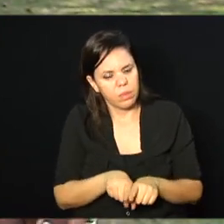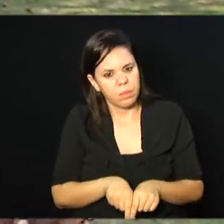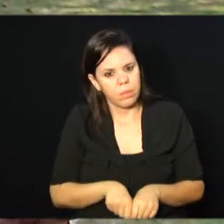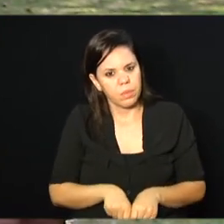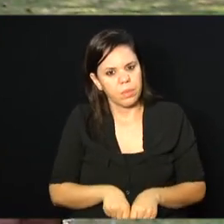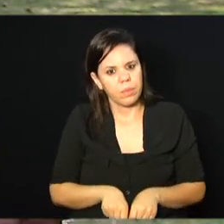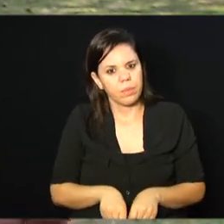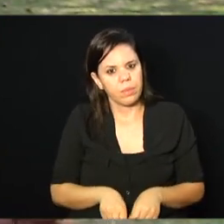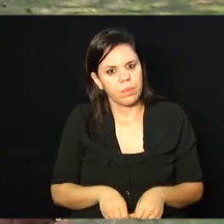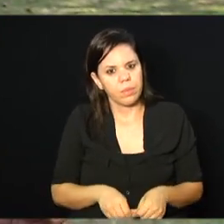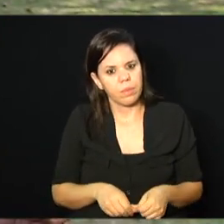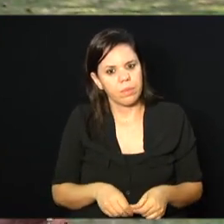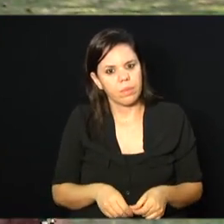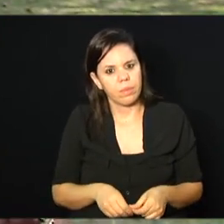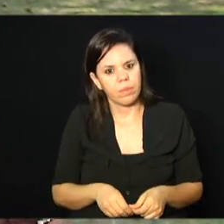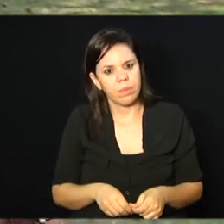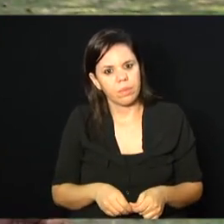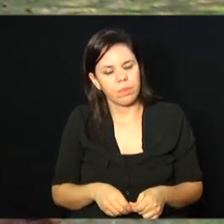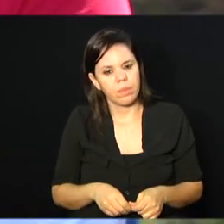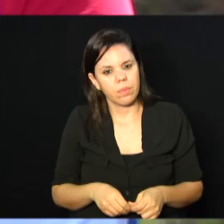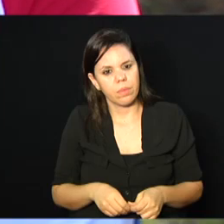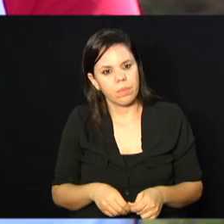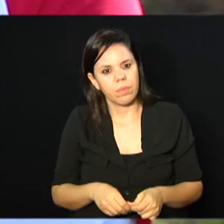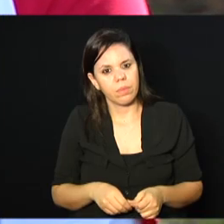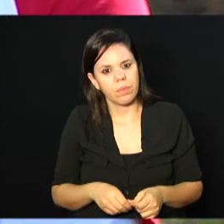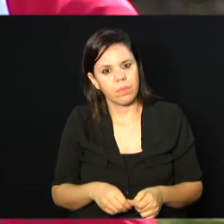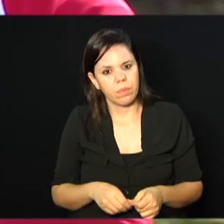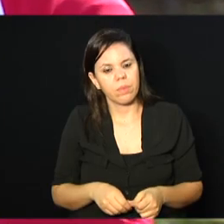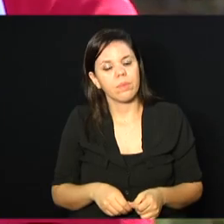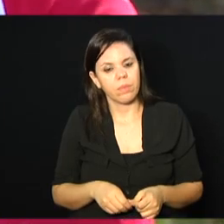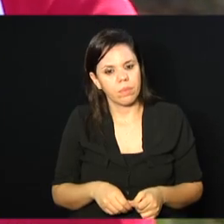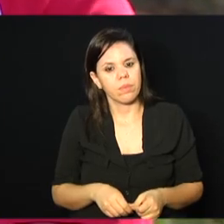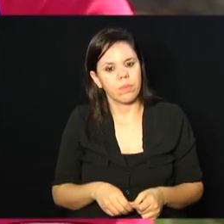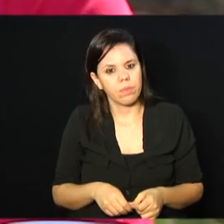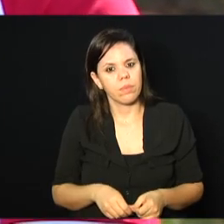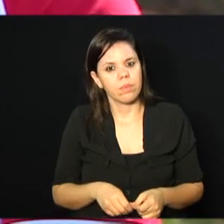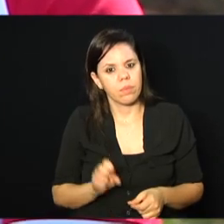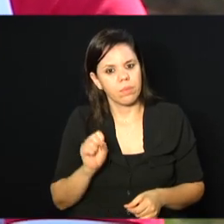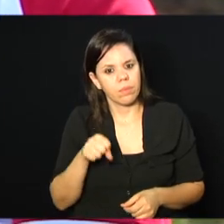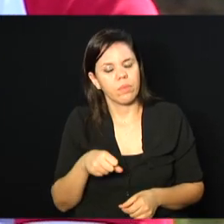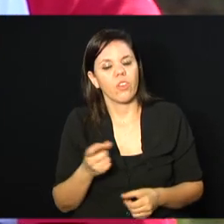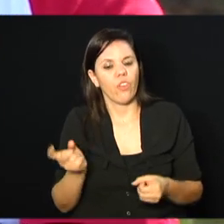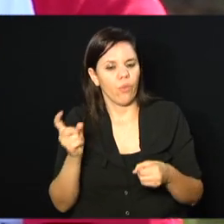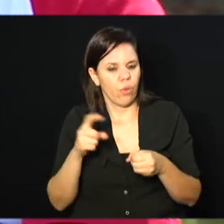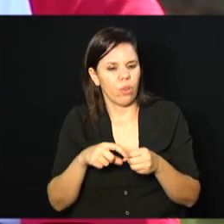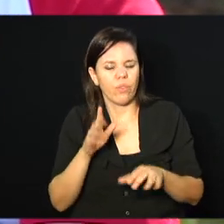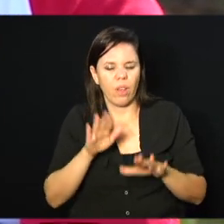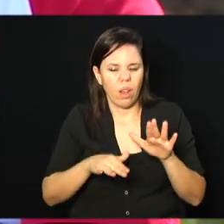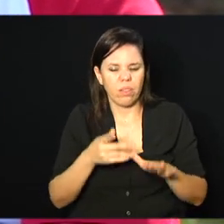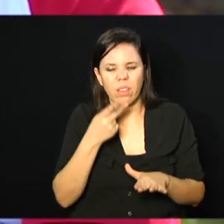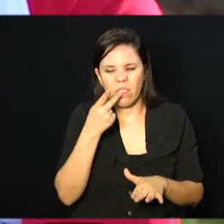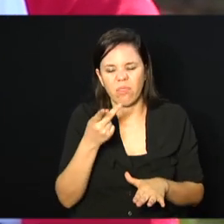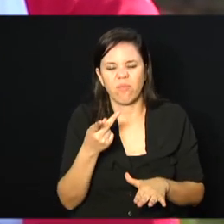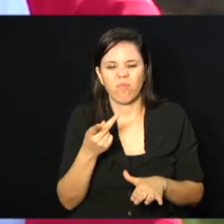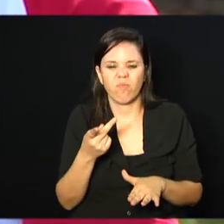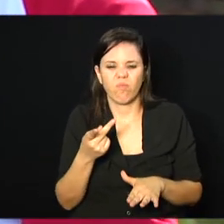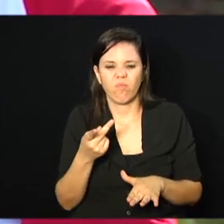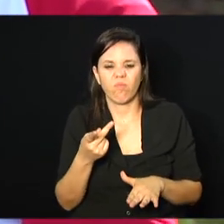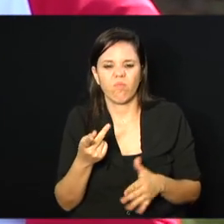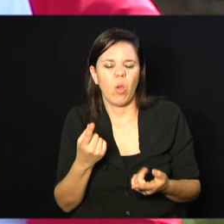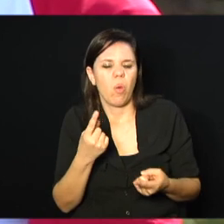Quanto à acessibilidade, também volto a falar. Existem várias privações e as corridas